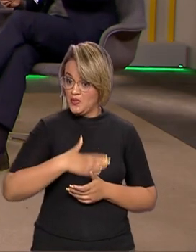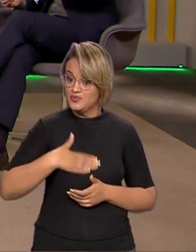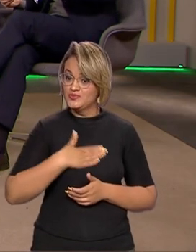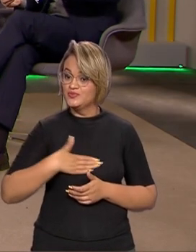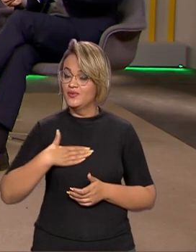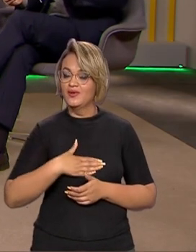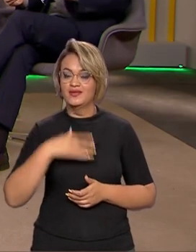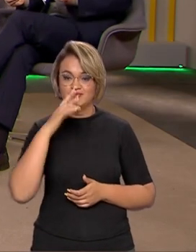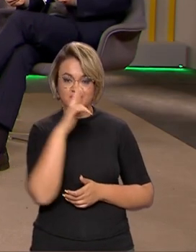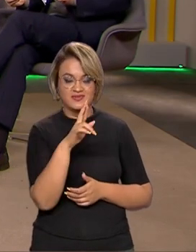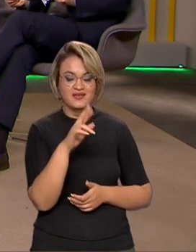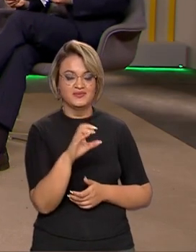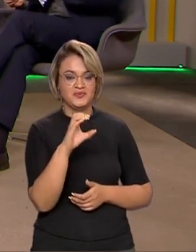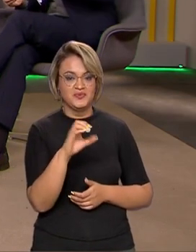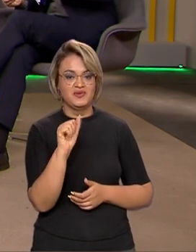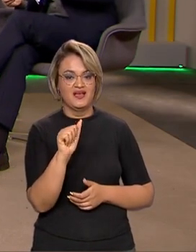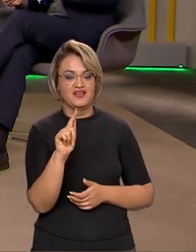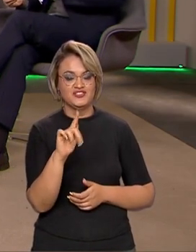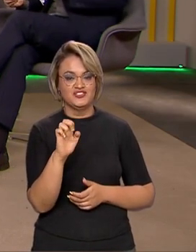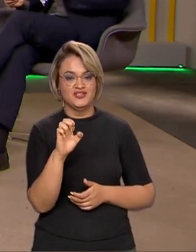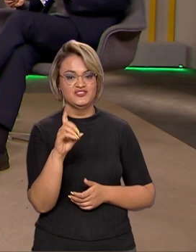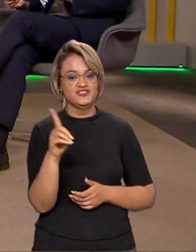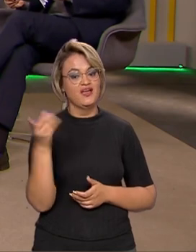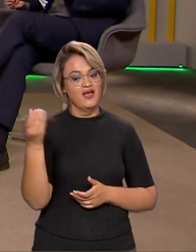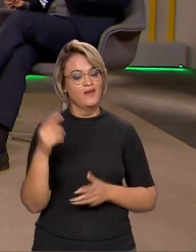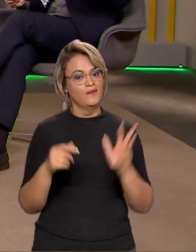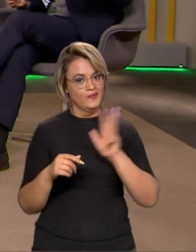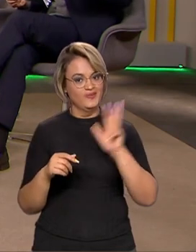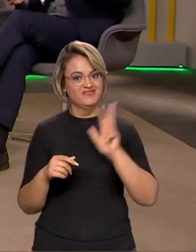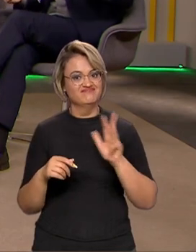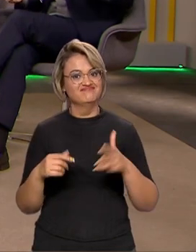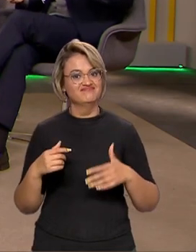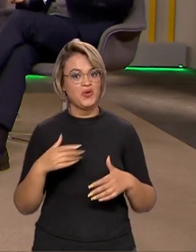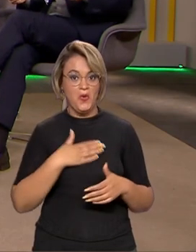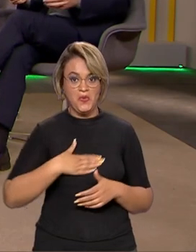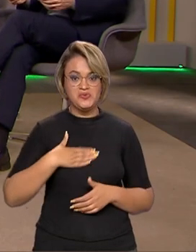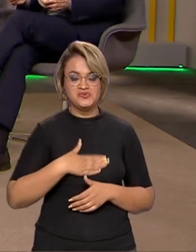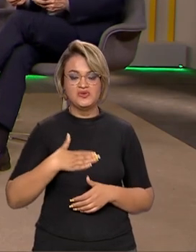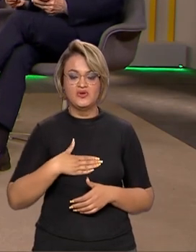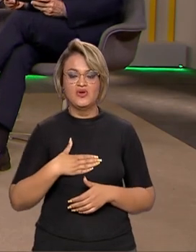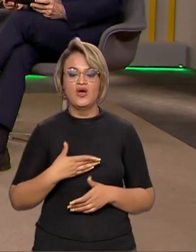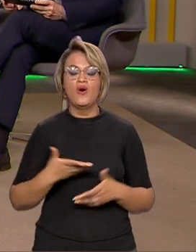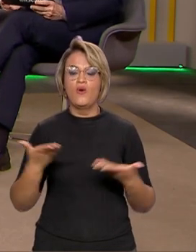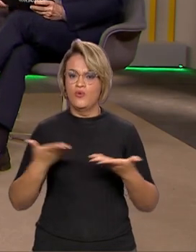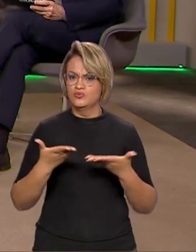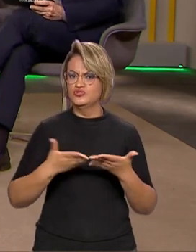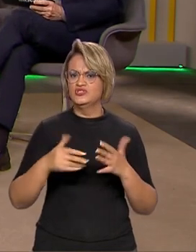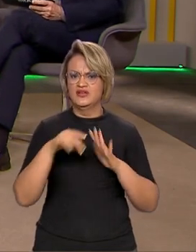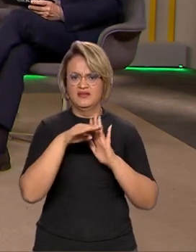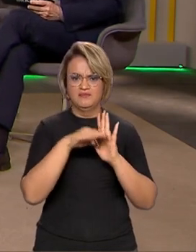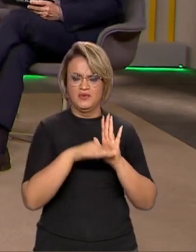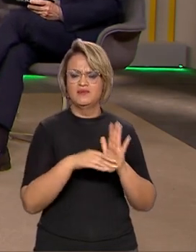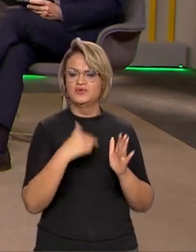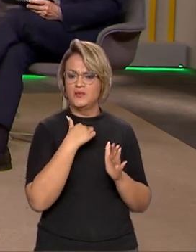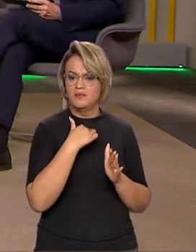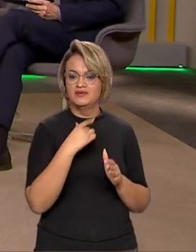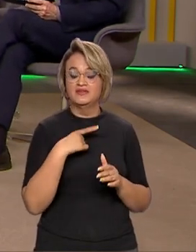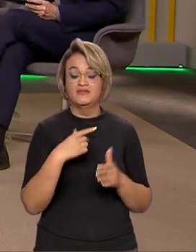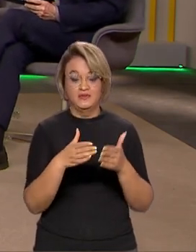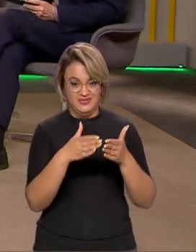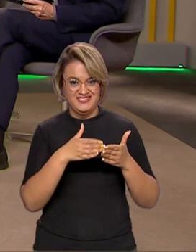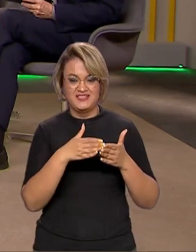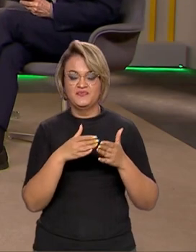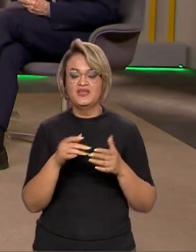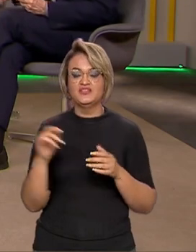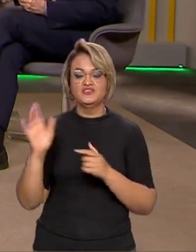resultado do Caged que foi apresentado hoje é o presidente Lula, que teve um dia de agenda cheia hoje. Então eu vou pedir licença ao senhor, nós